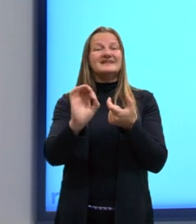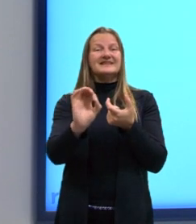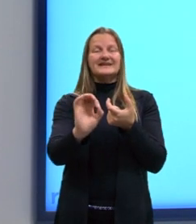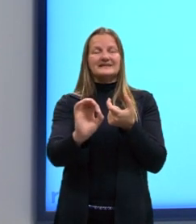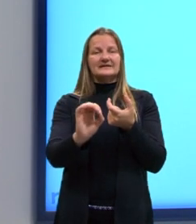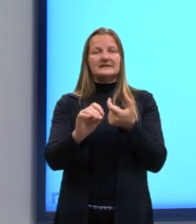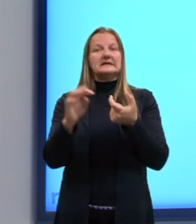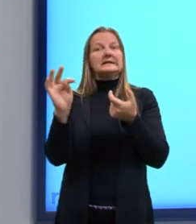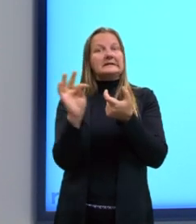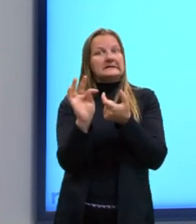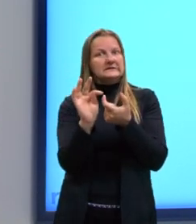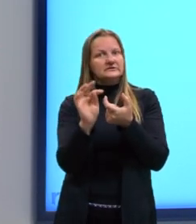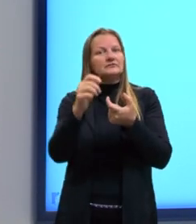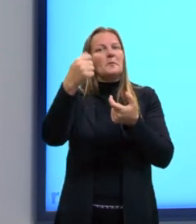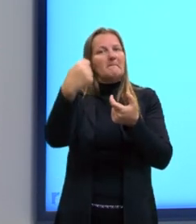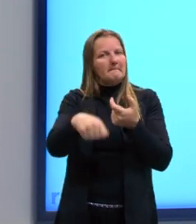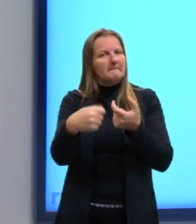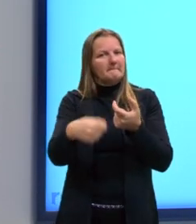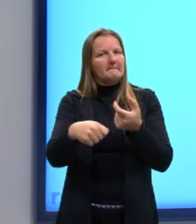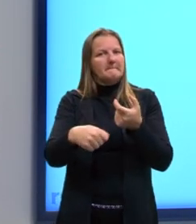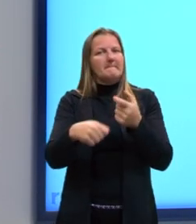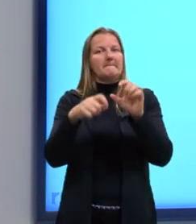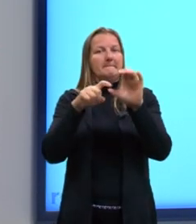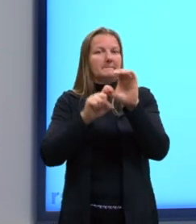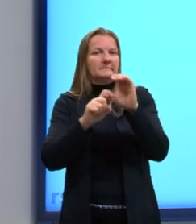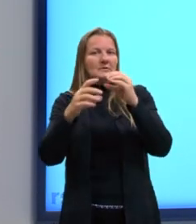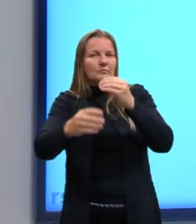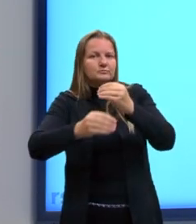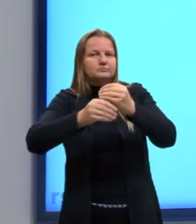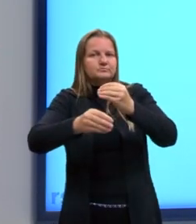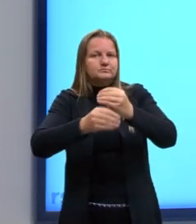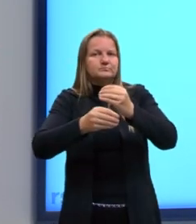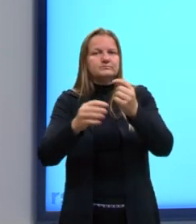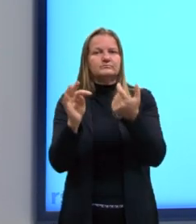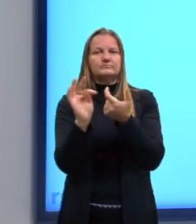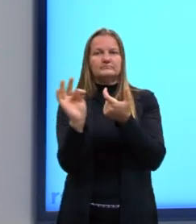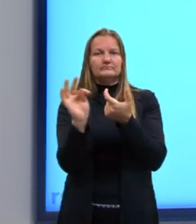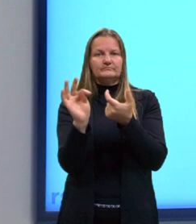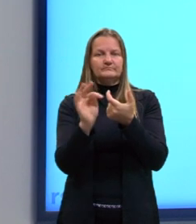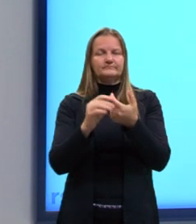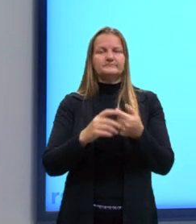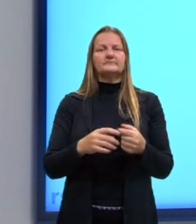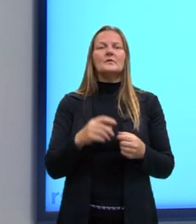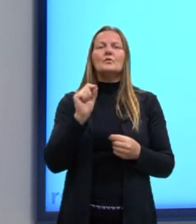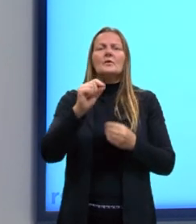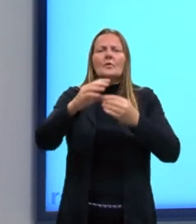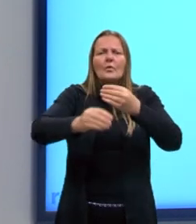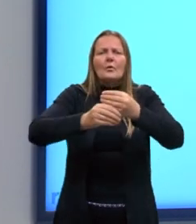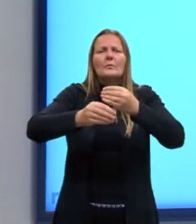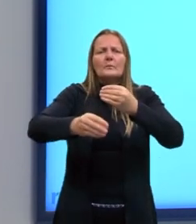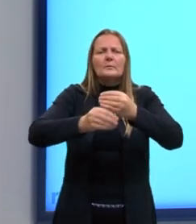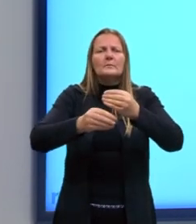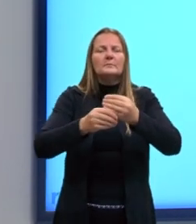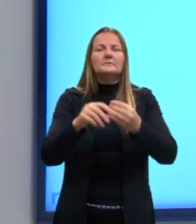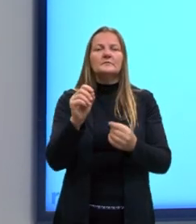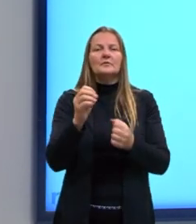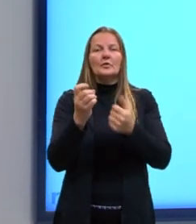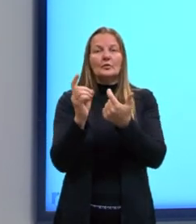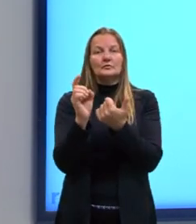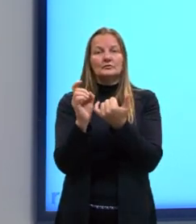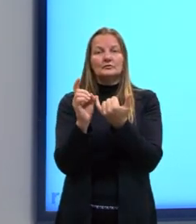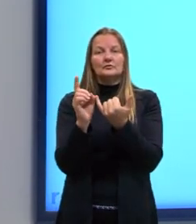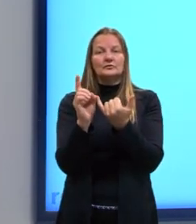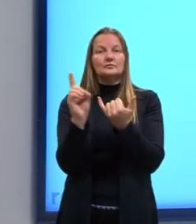precisa. Já aqui, gente tem um verbo que precisa. Esse complemento, a gente chama de objeto